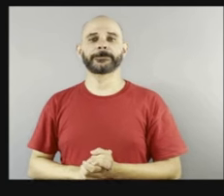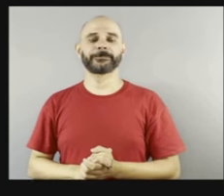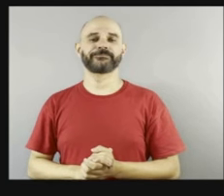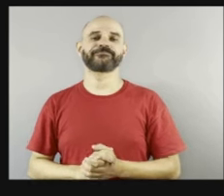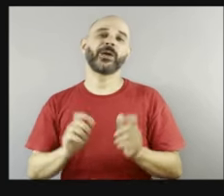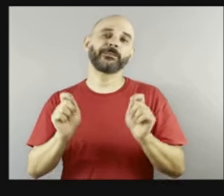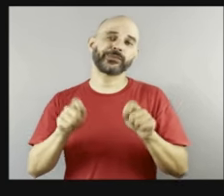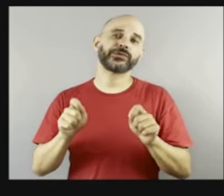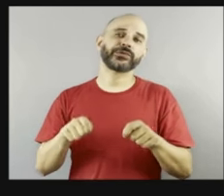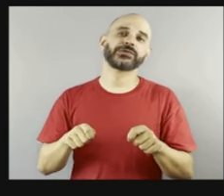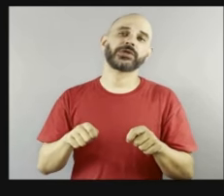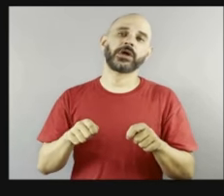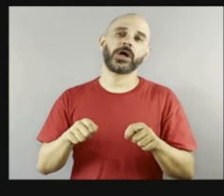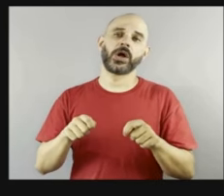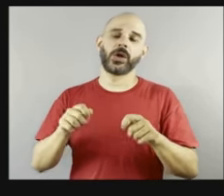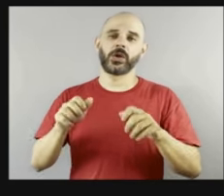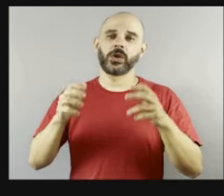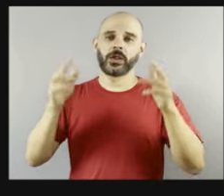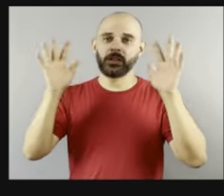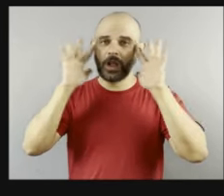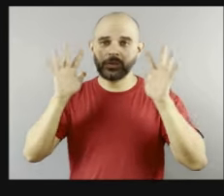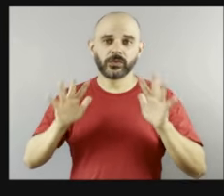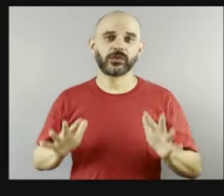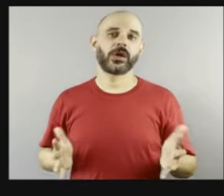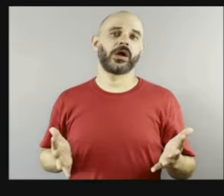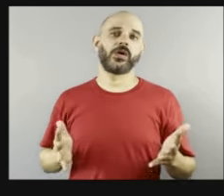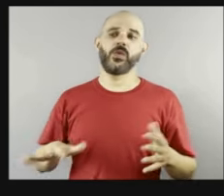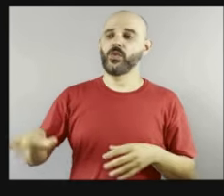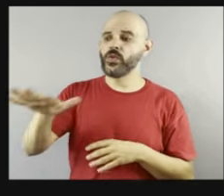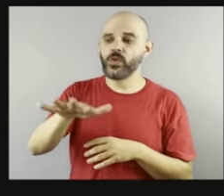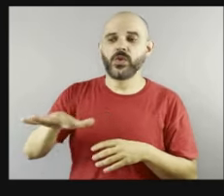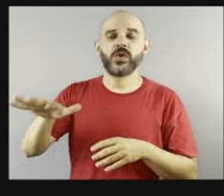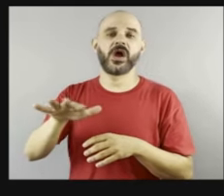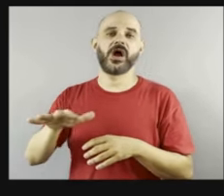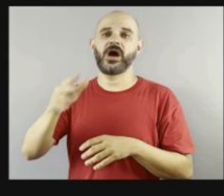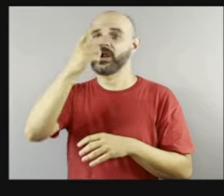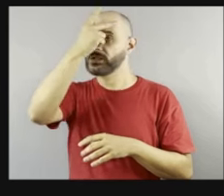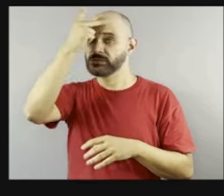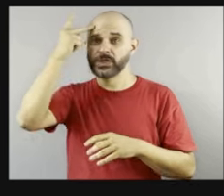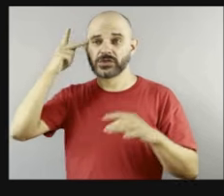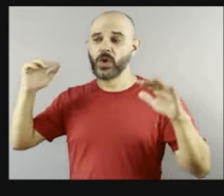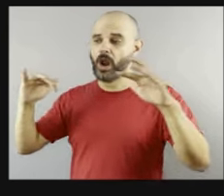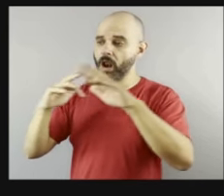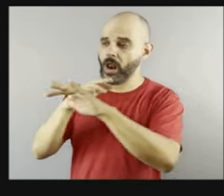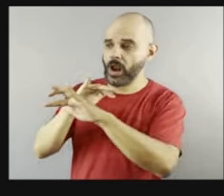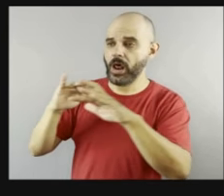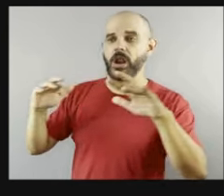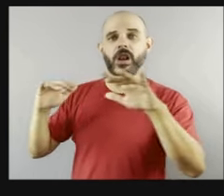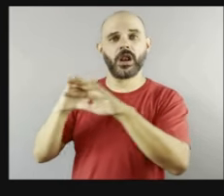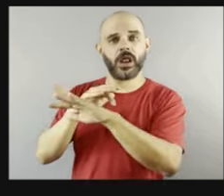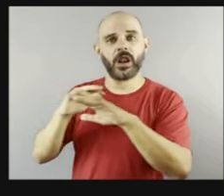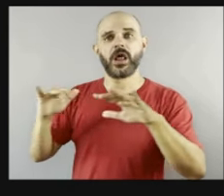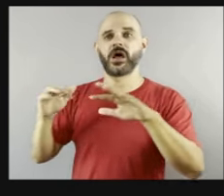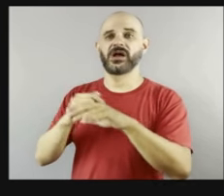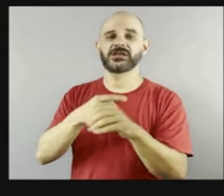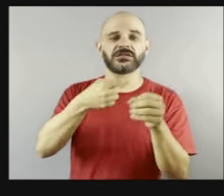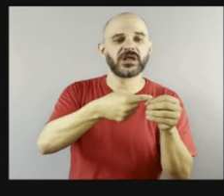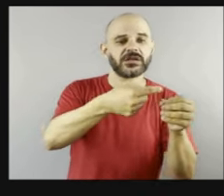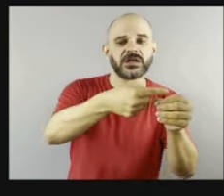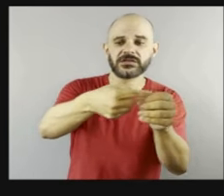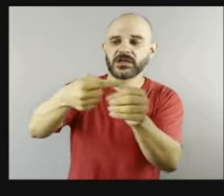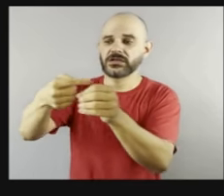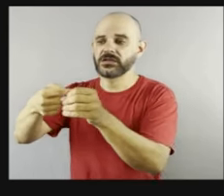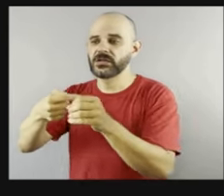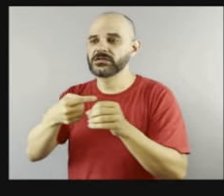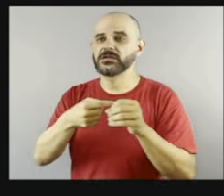disponível que as pessoas passam, às vezes, né? Chegam de outras cidades menores, passam ali, daí vão para o trabalho e